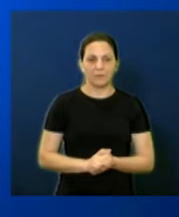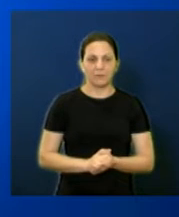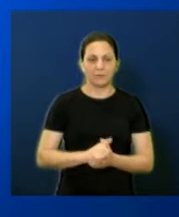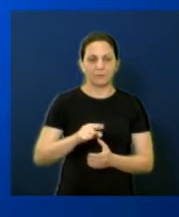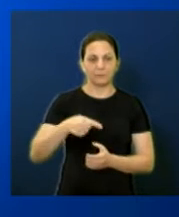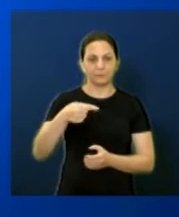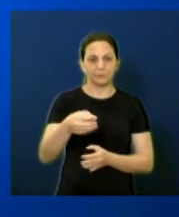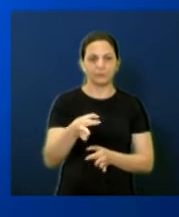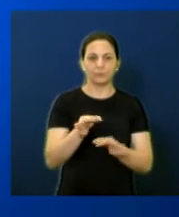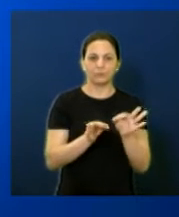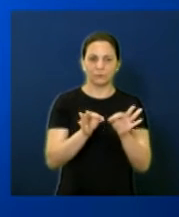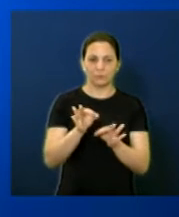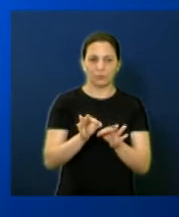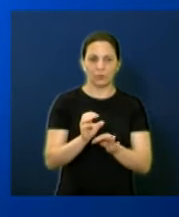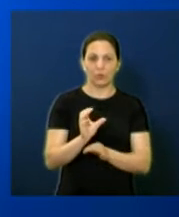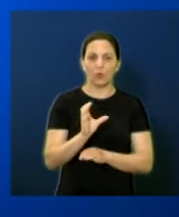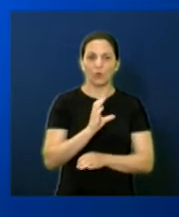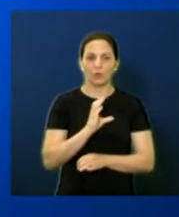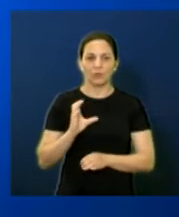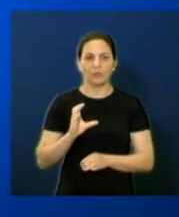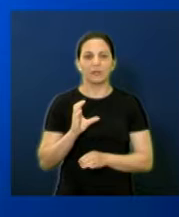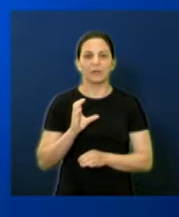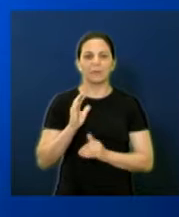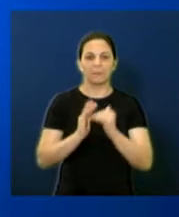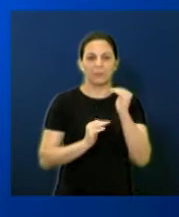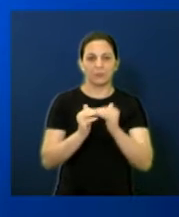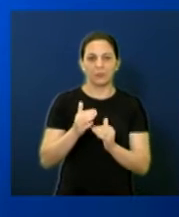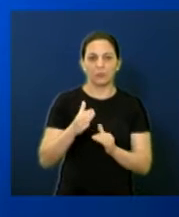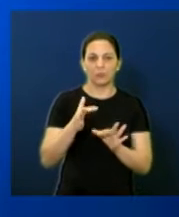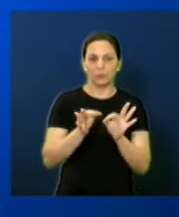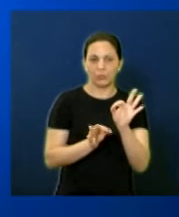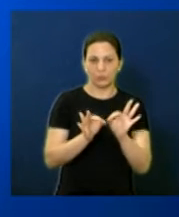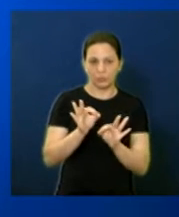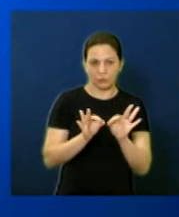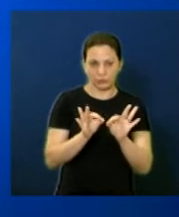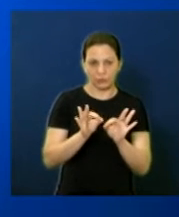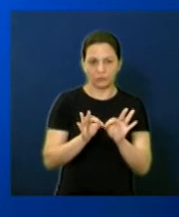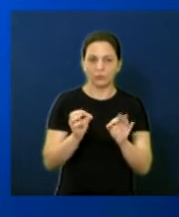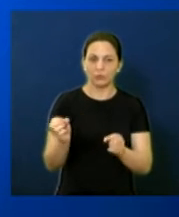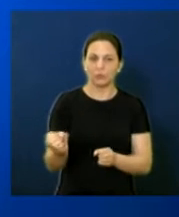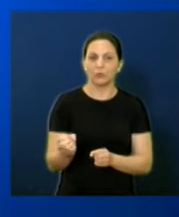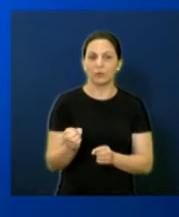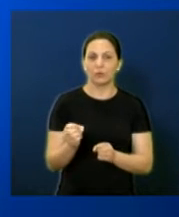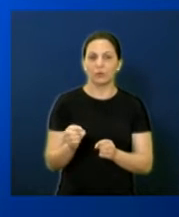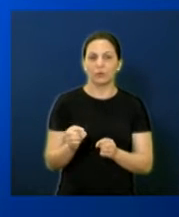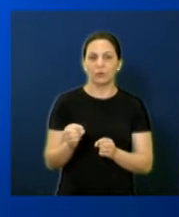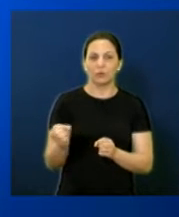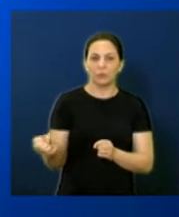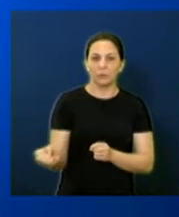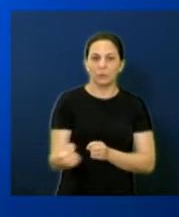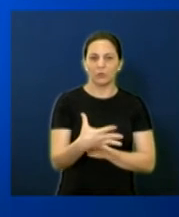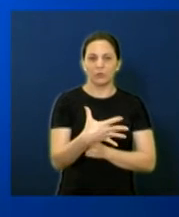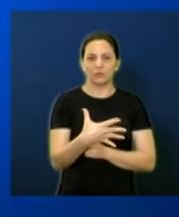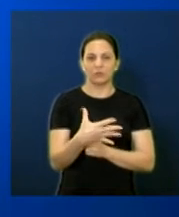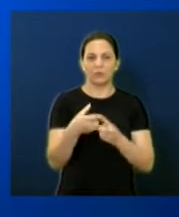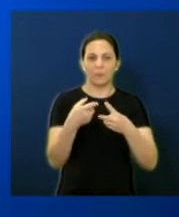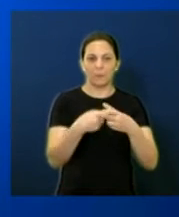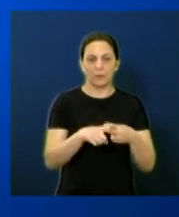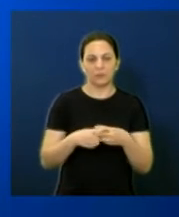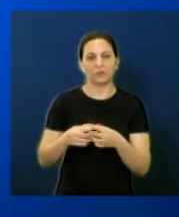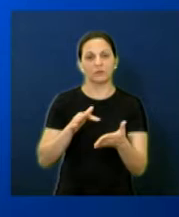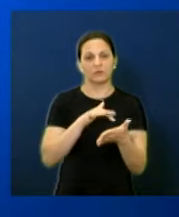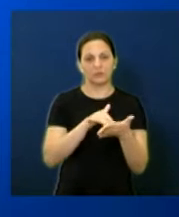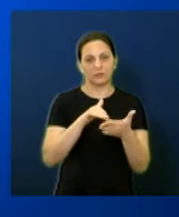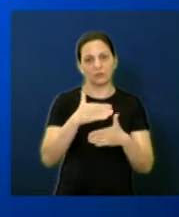Coordenadoria executiva de projetos. Programa, modernização e manutenção da